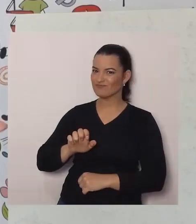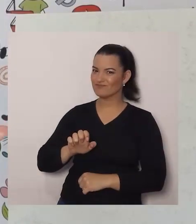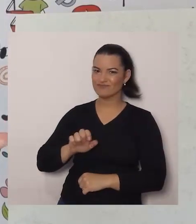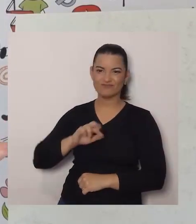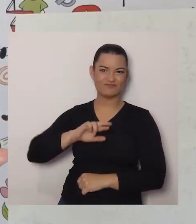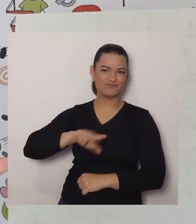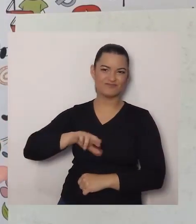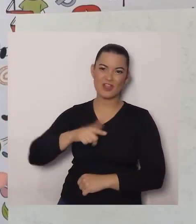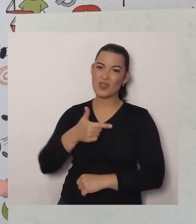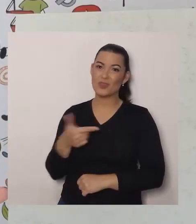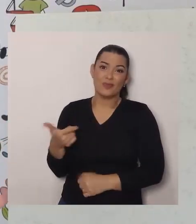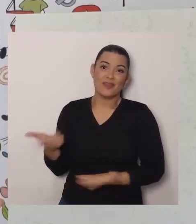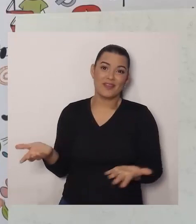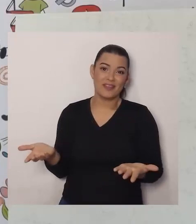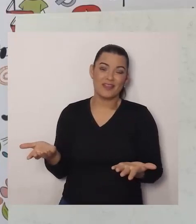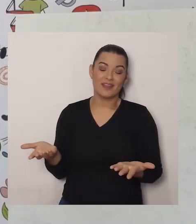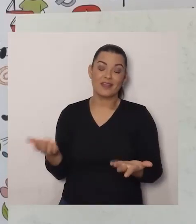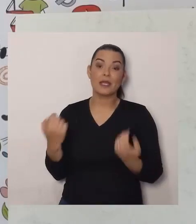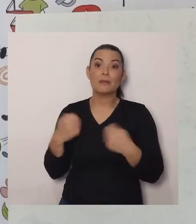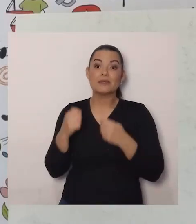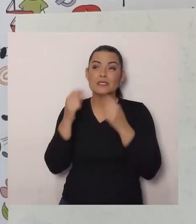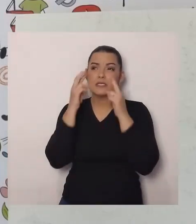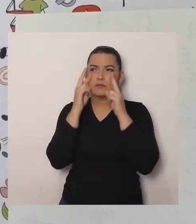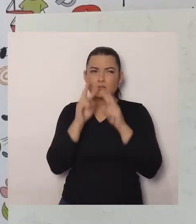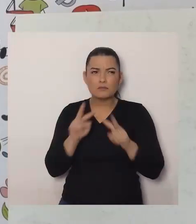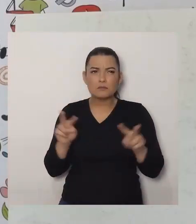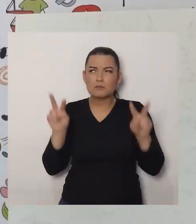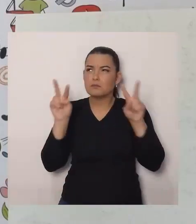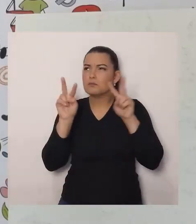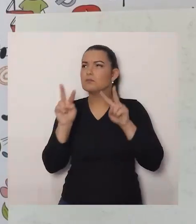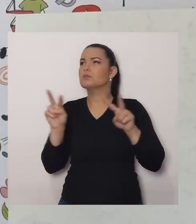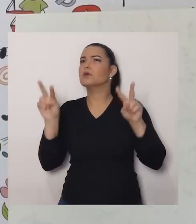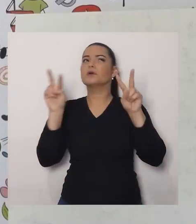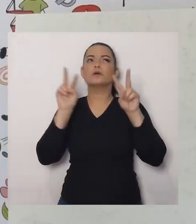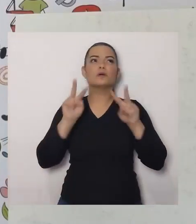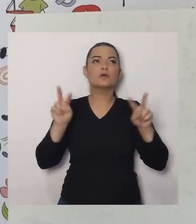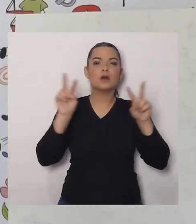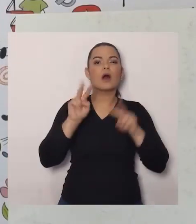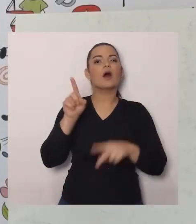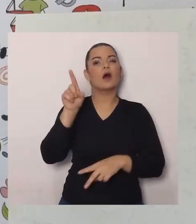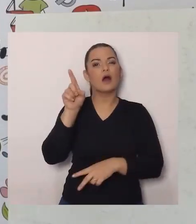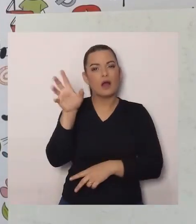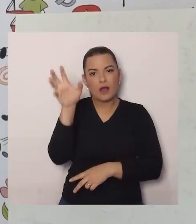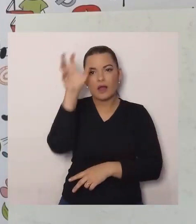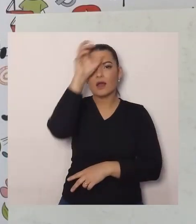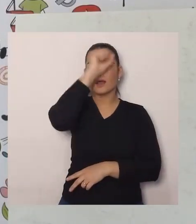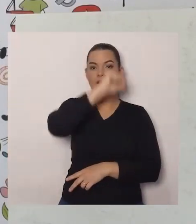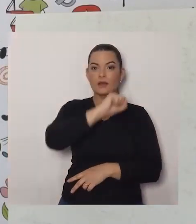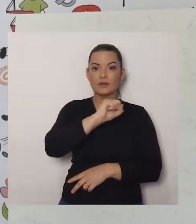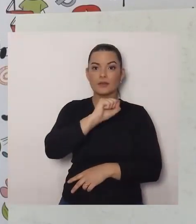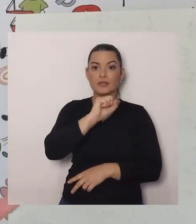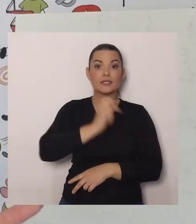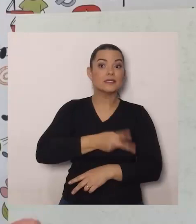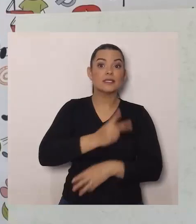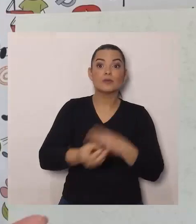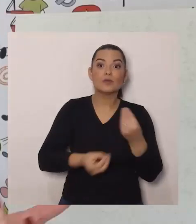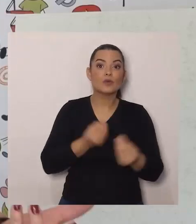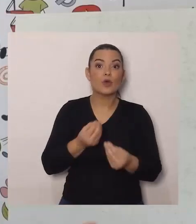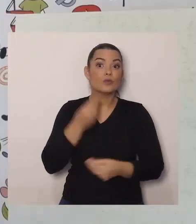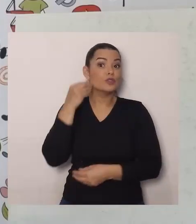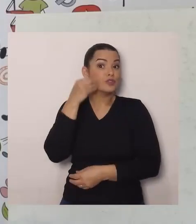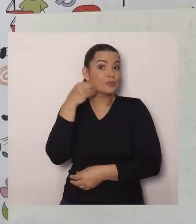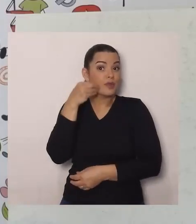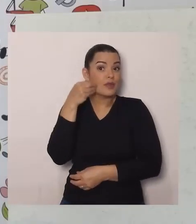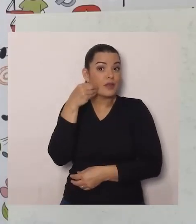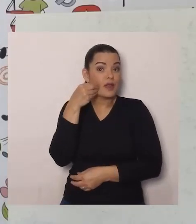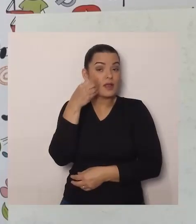precisavam, Observar muito, E elas aprendiam, Sempre com a experiência, Das pessoas,